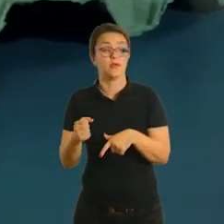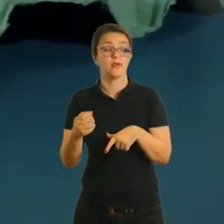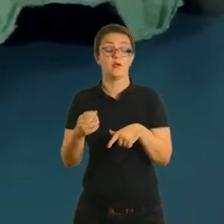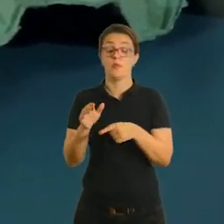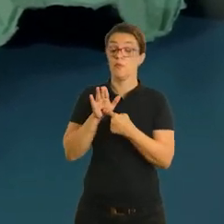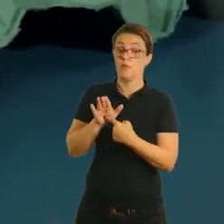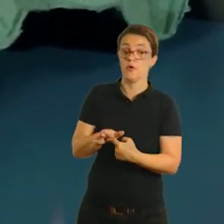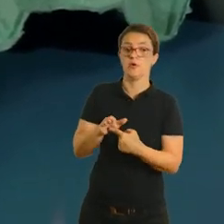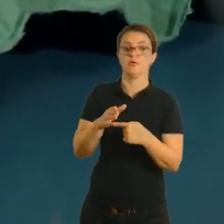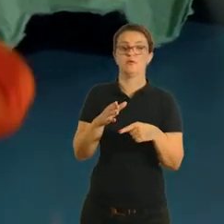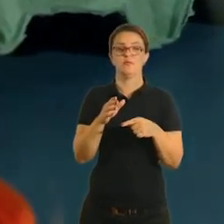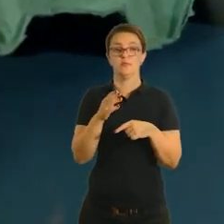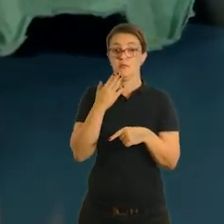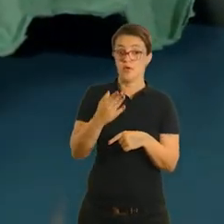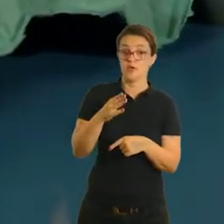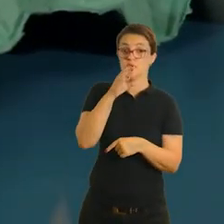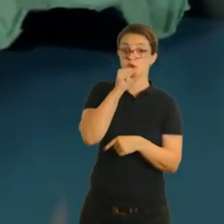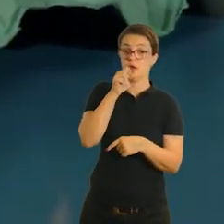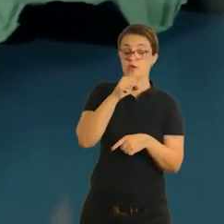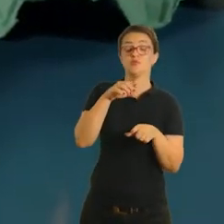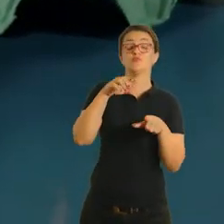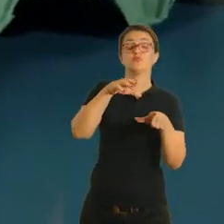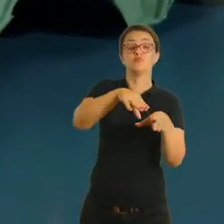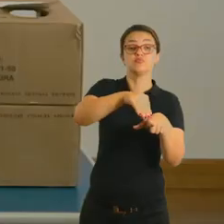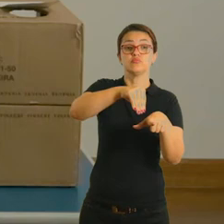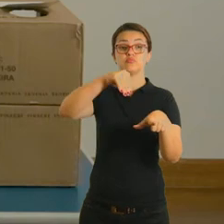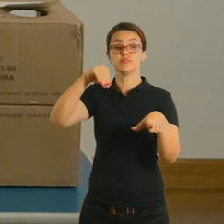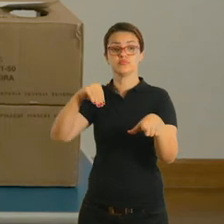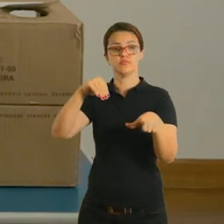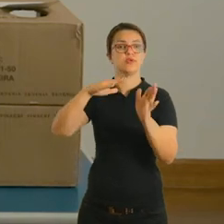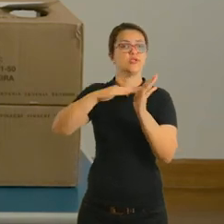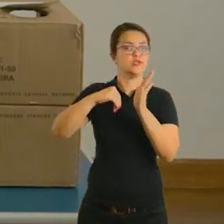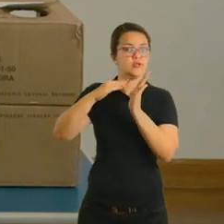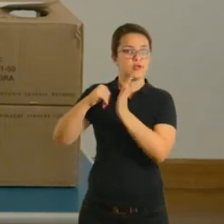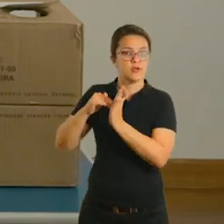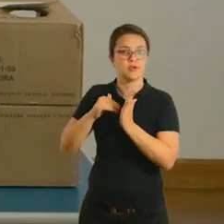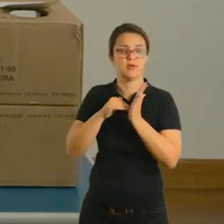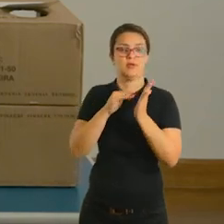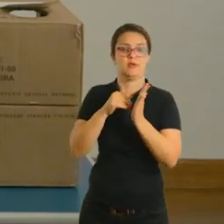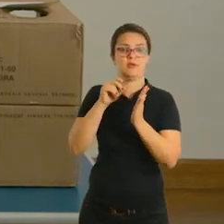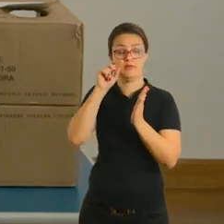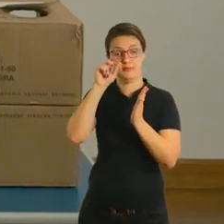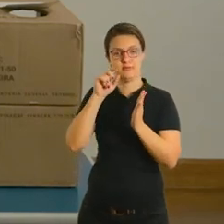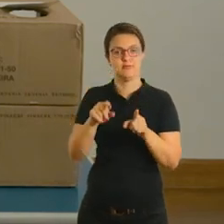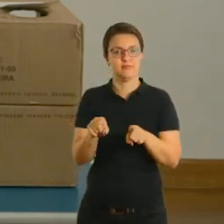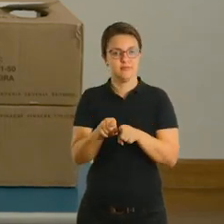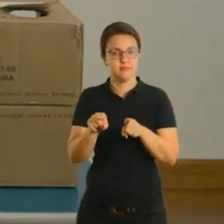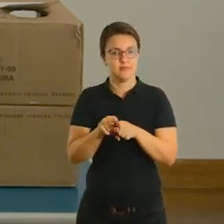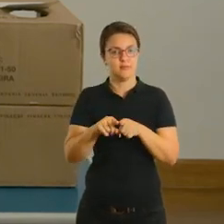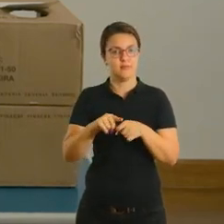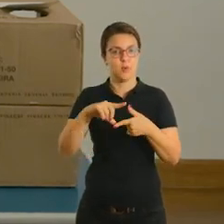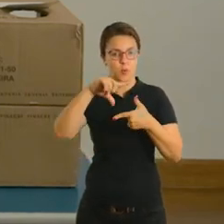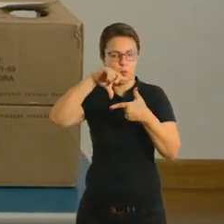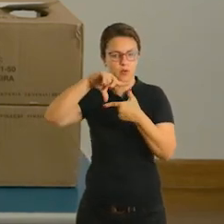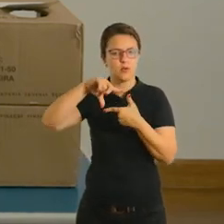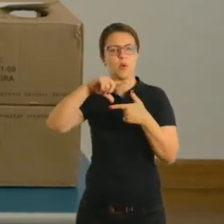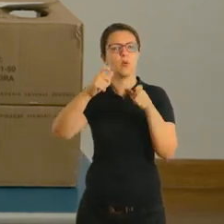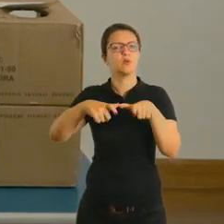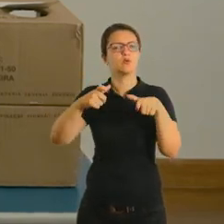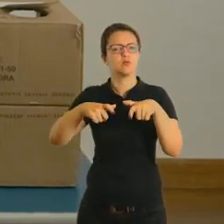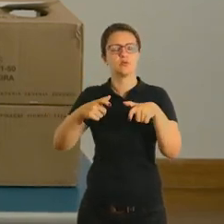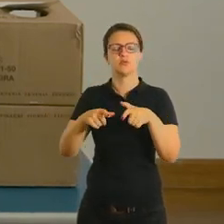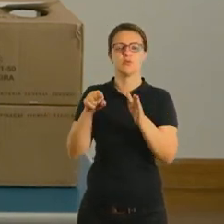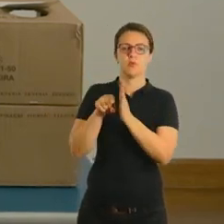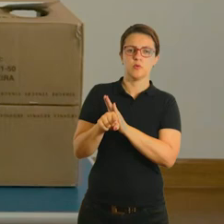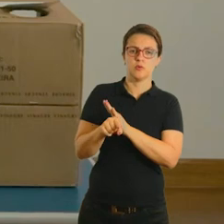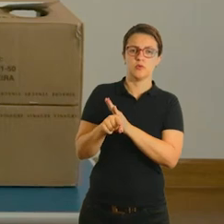ela te dar a laranja, então ela vai tirar a laranjinha daqui. Para você frisar as formas, você vai pedir o quadradinho, então ela vai ter que achar onde está o